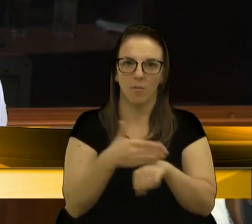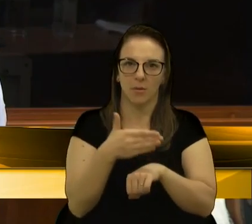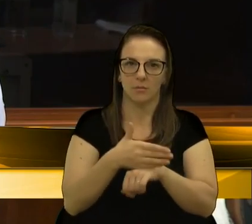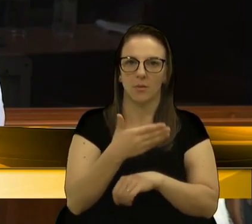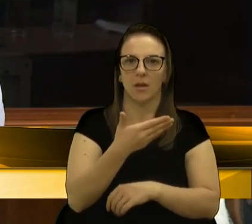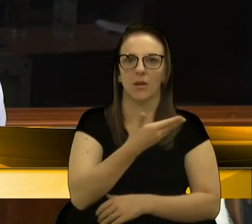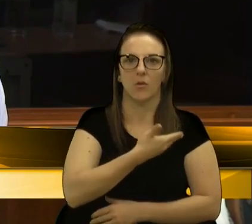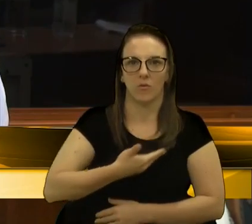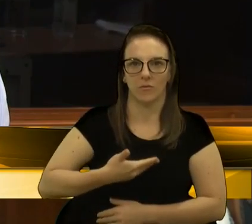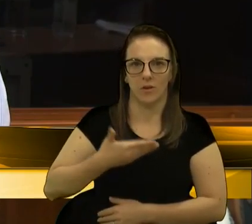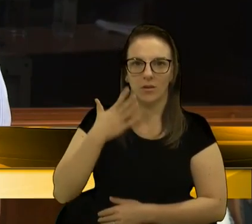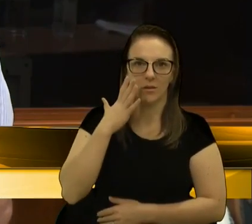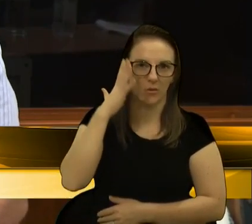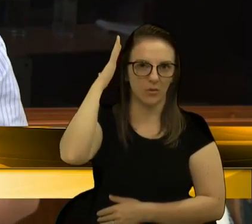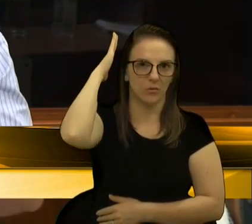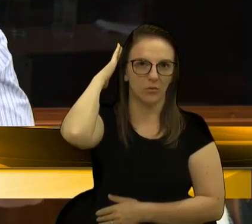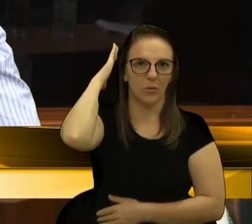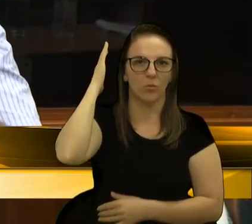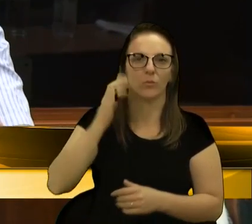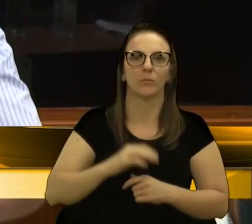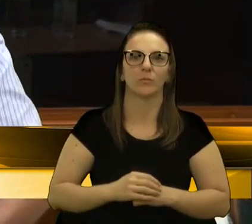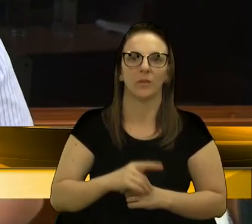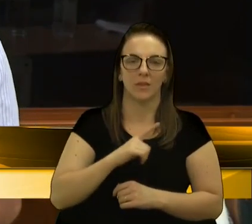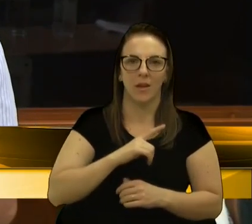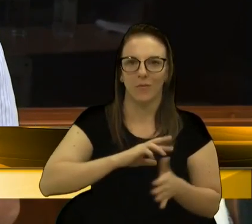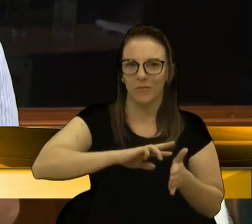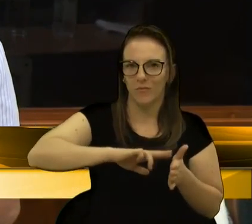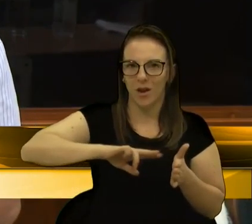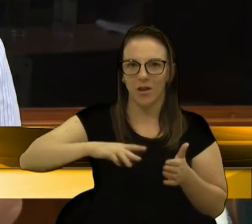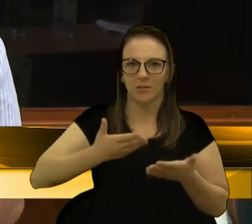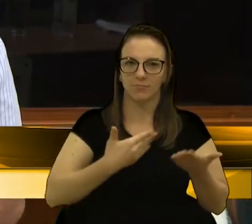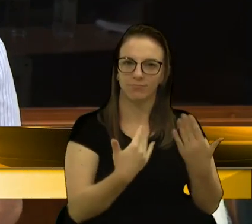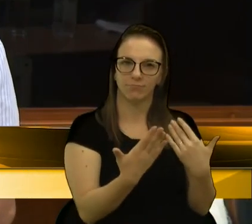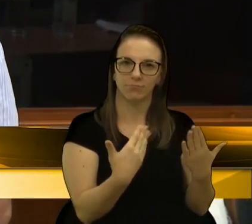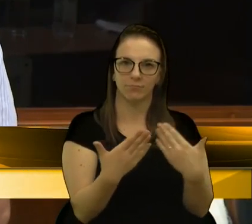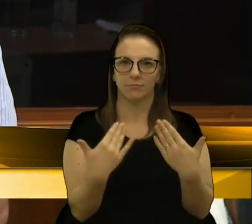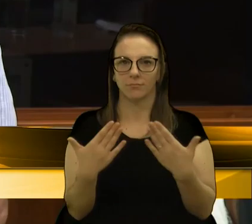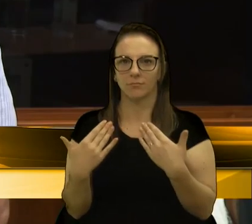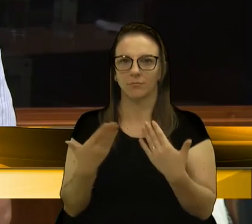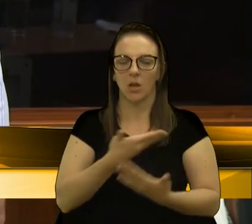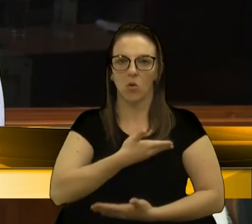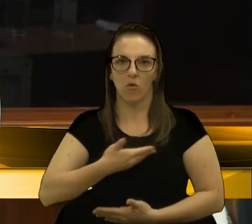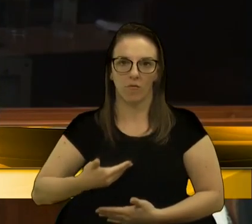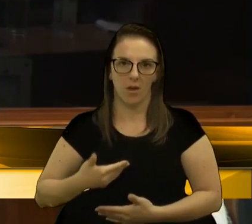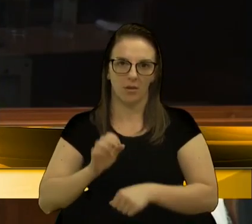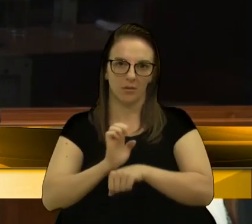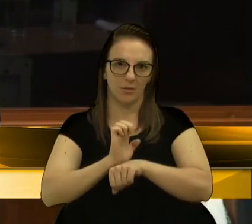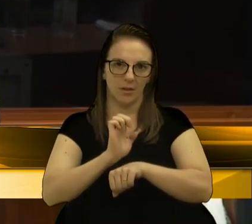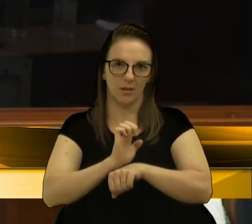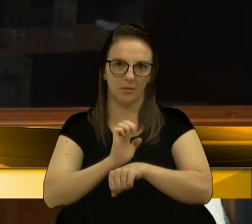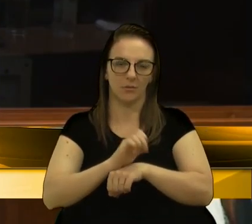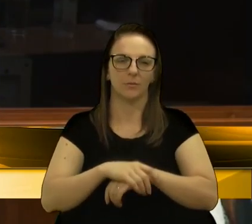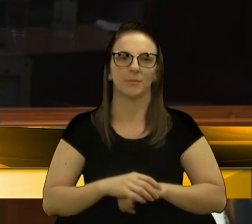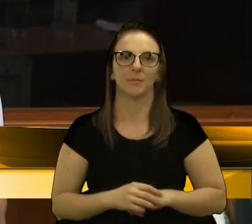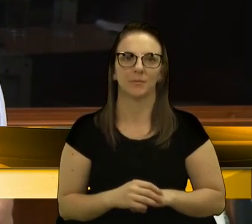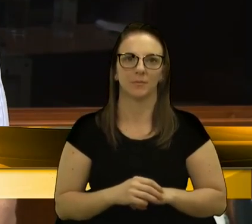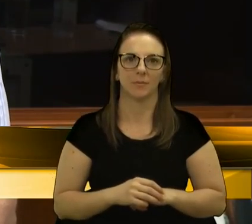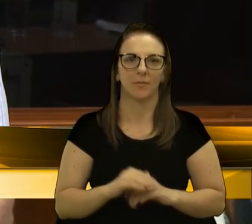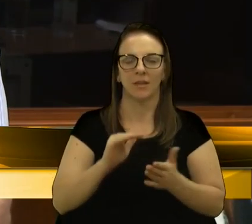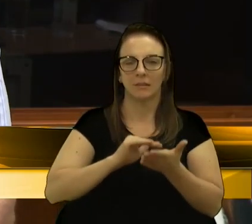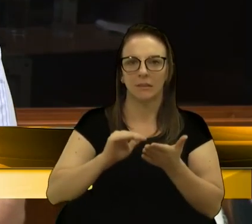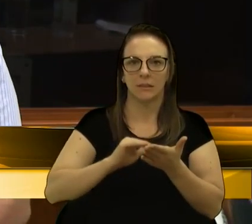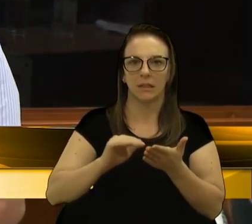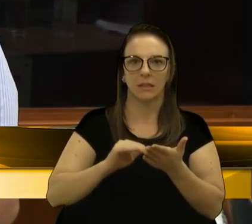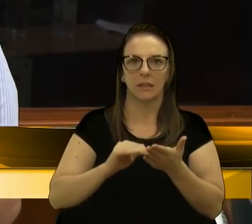quando houve várias negociações com o governo do Estado. Quando eu estava ocupando a Secretaria da Habitação,